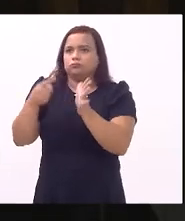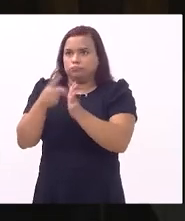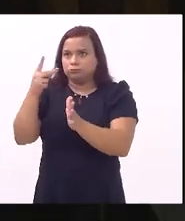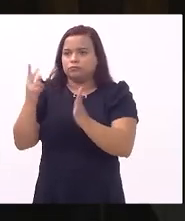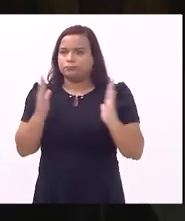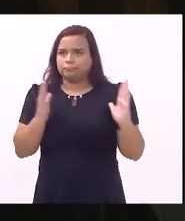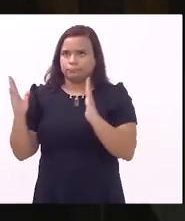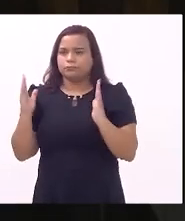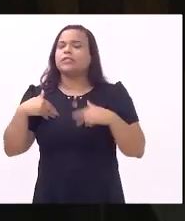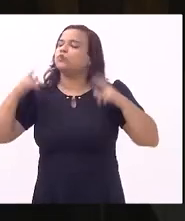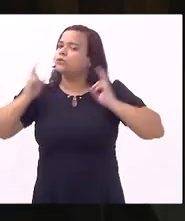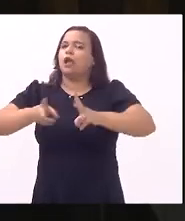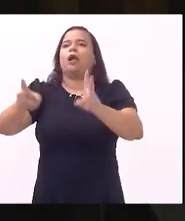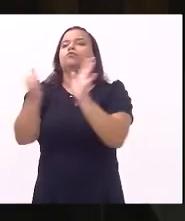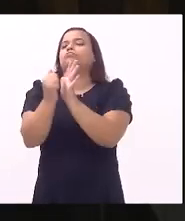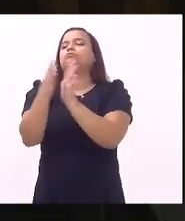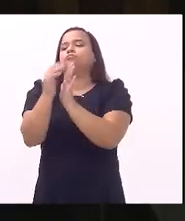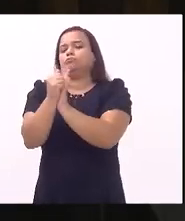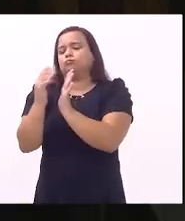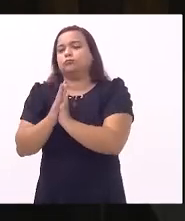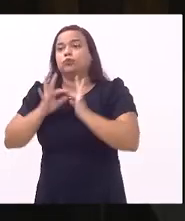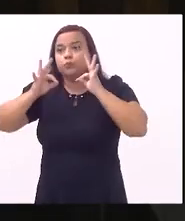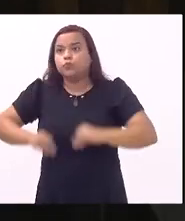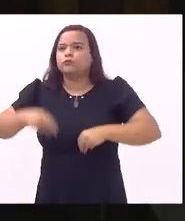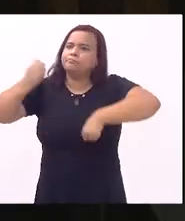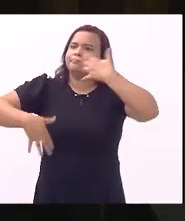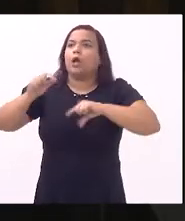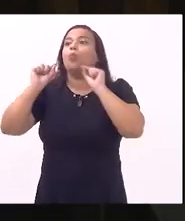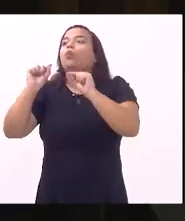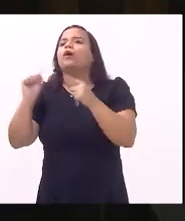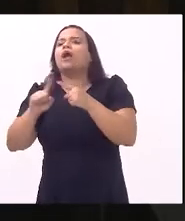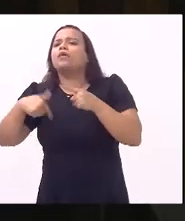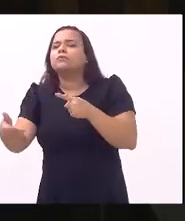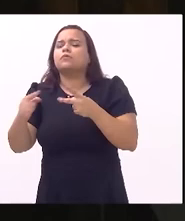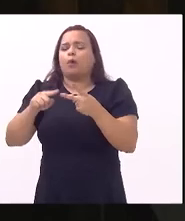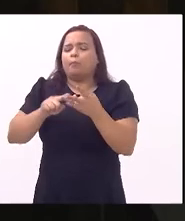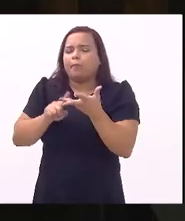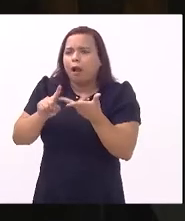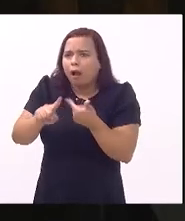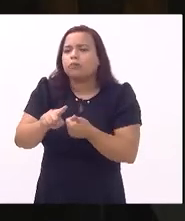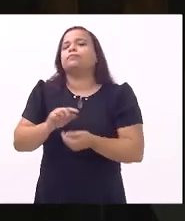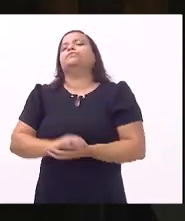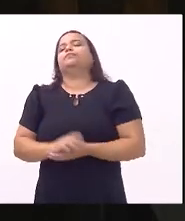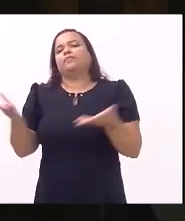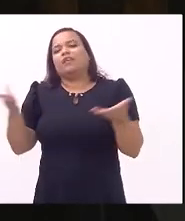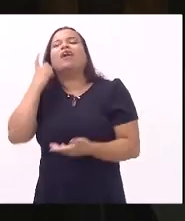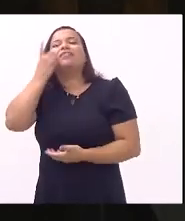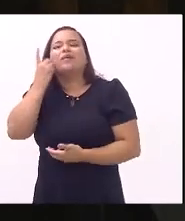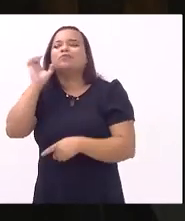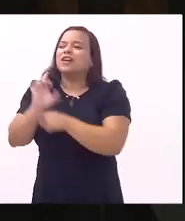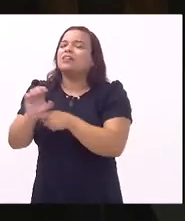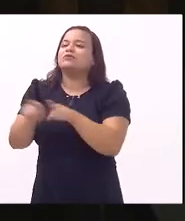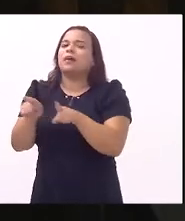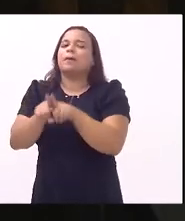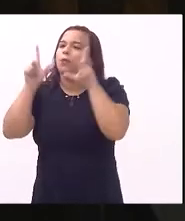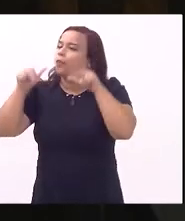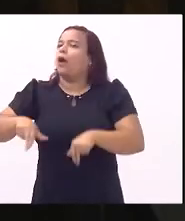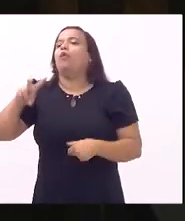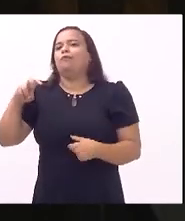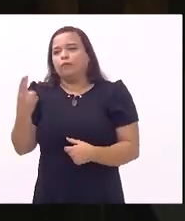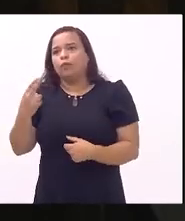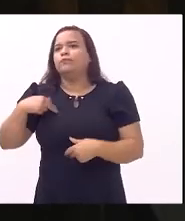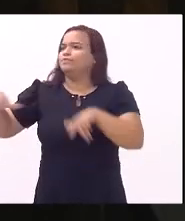questão de prestar contas do meu mandato e agora como deputado estadual né não vai ser diferente estarei